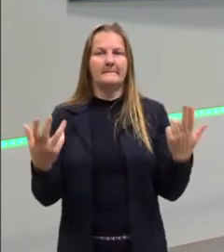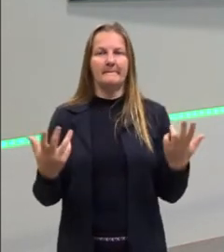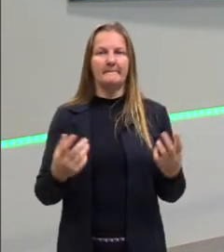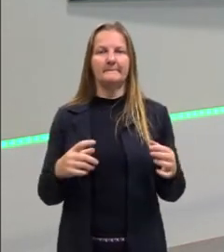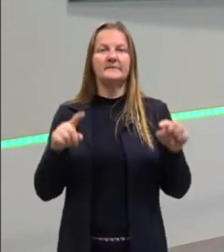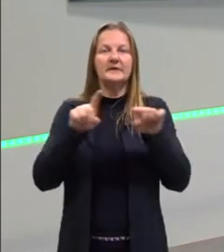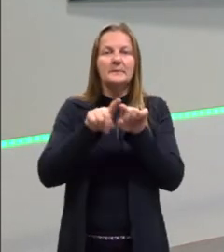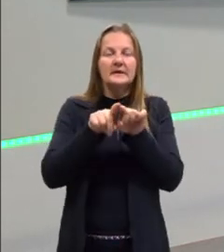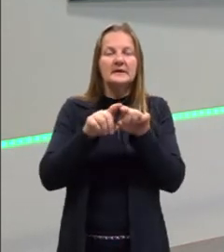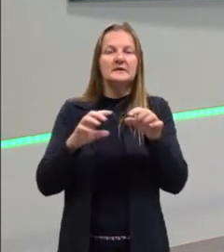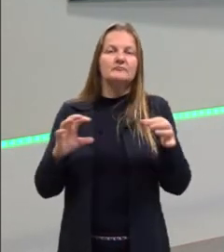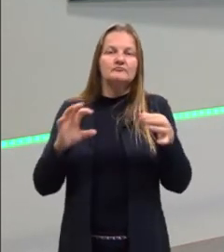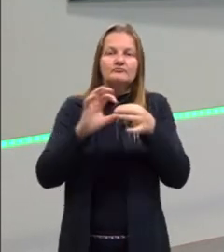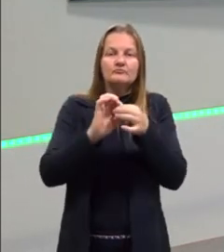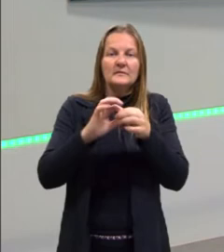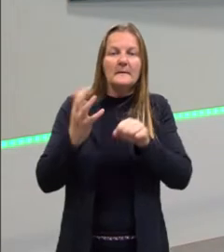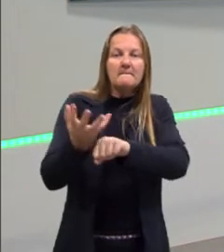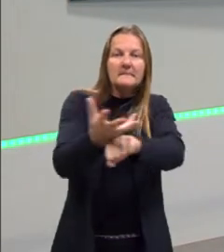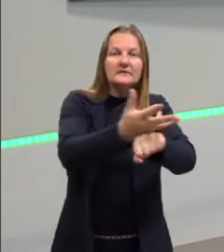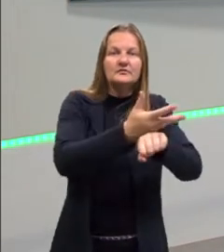campanha ou algo assim.